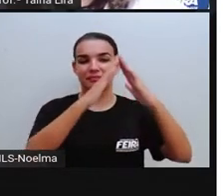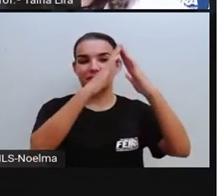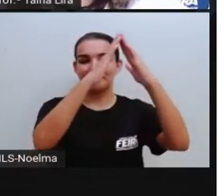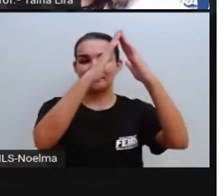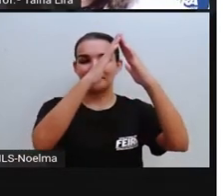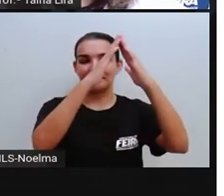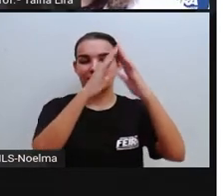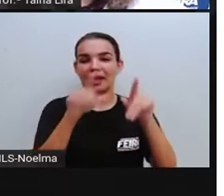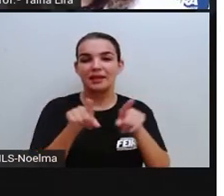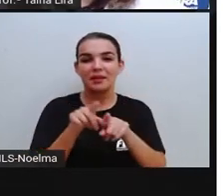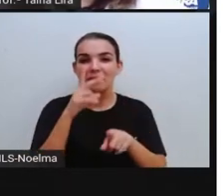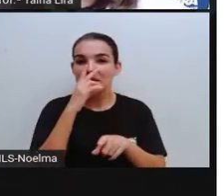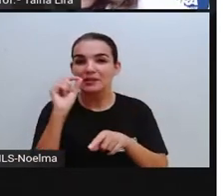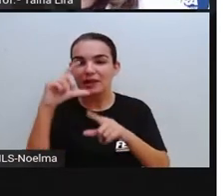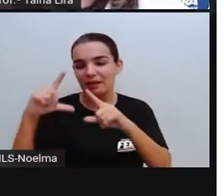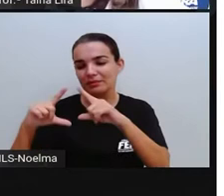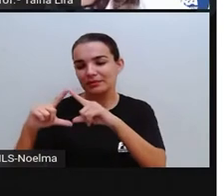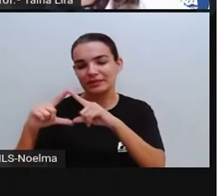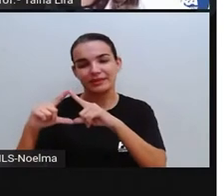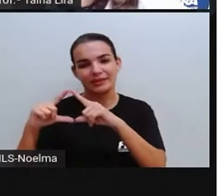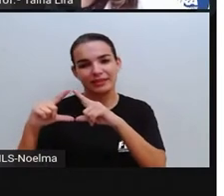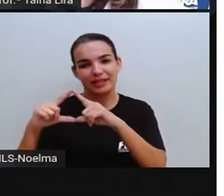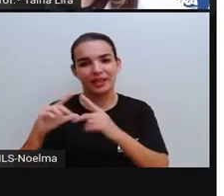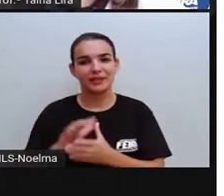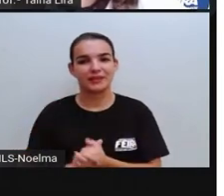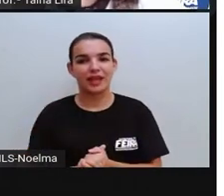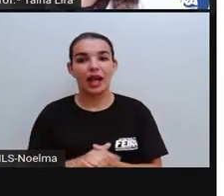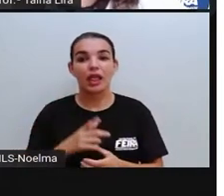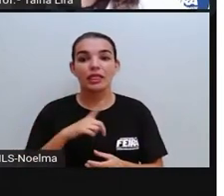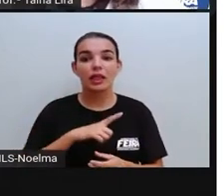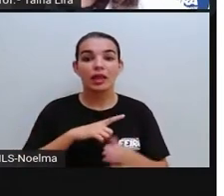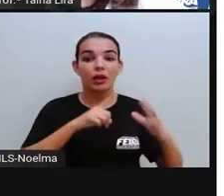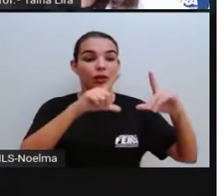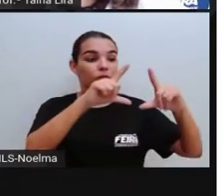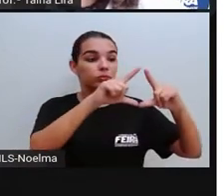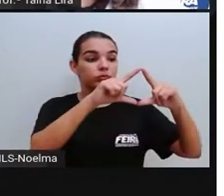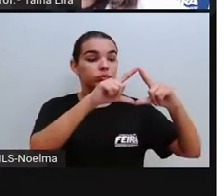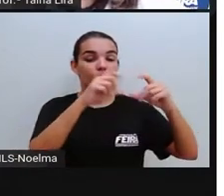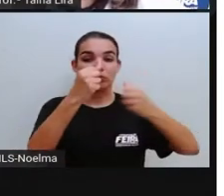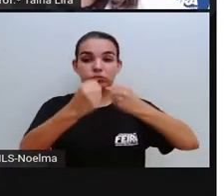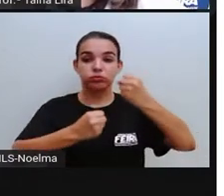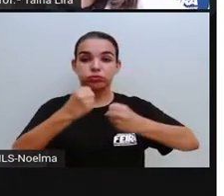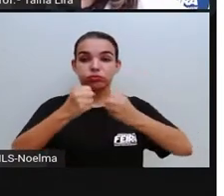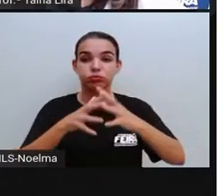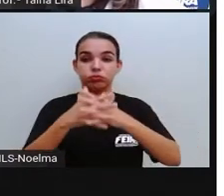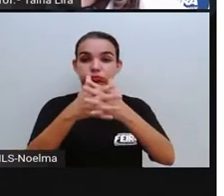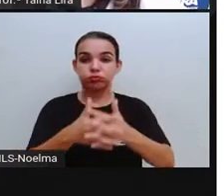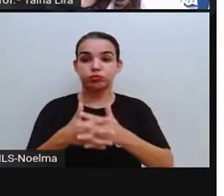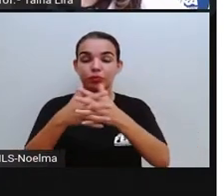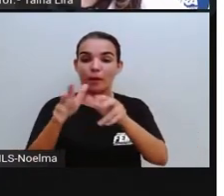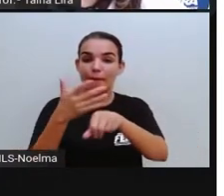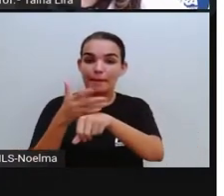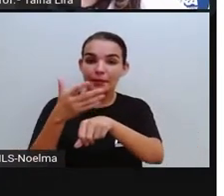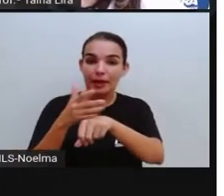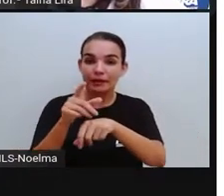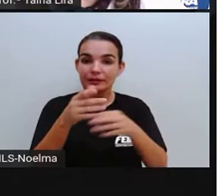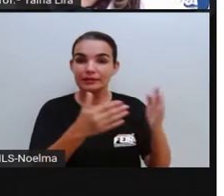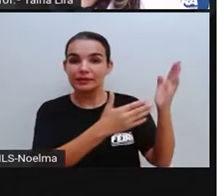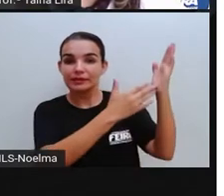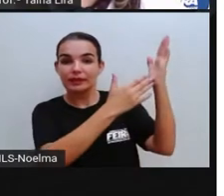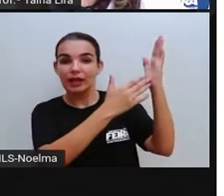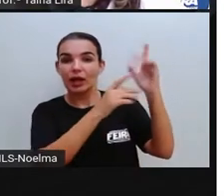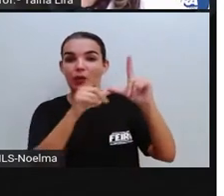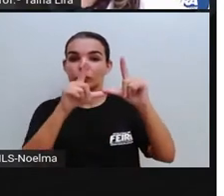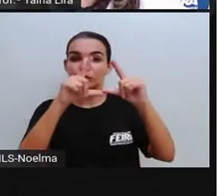também em formato triangular. A gente também tem o triângulo branco aqui no caminhão, certo? Olha lá o triângulo,